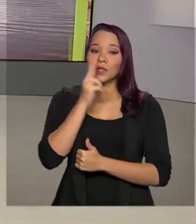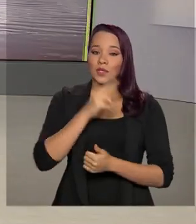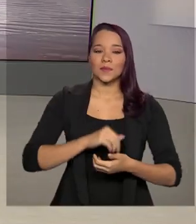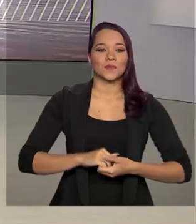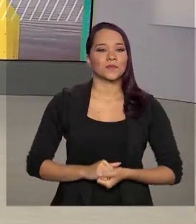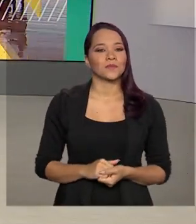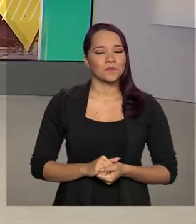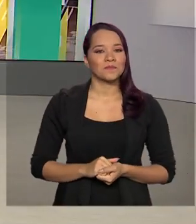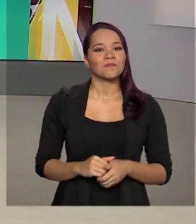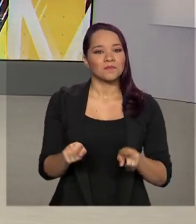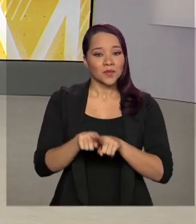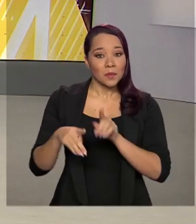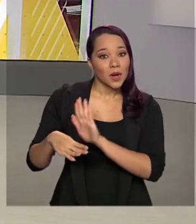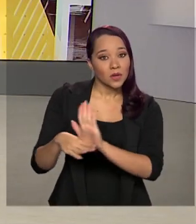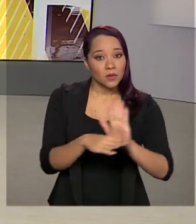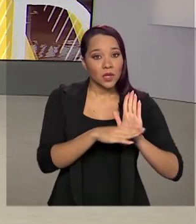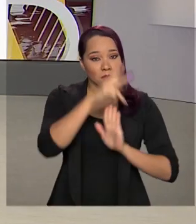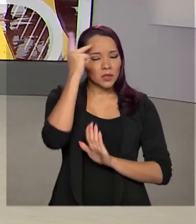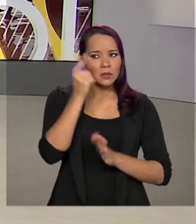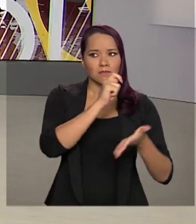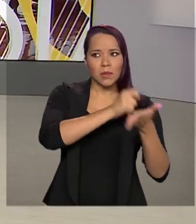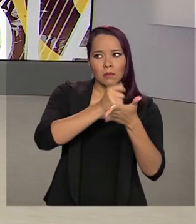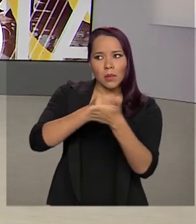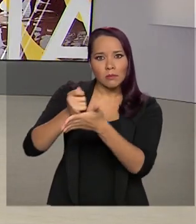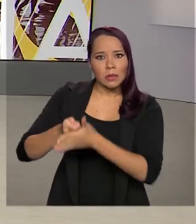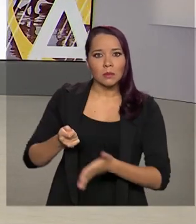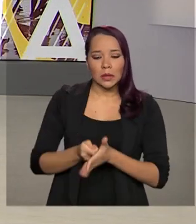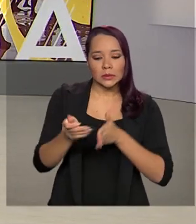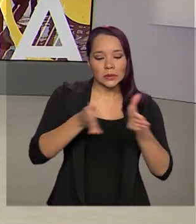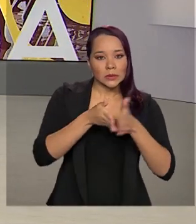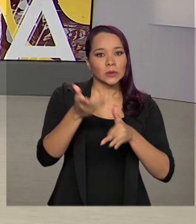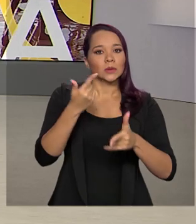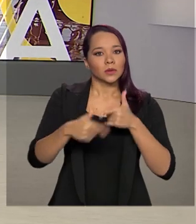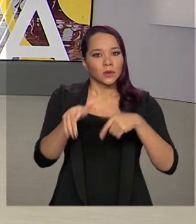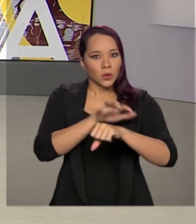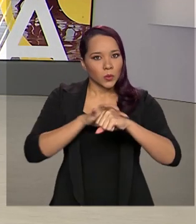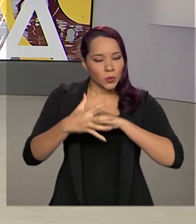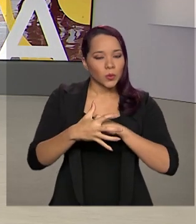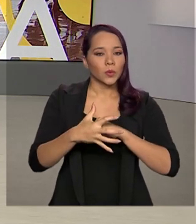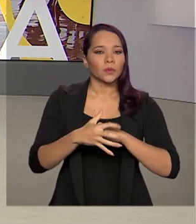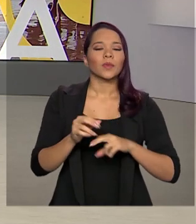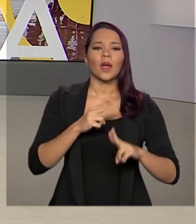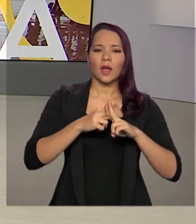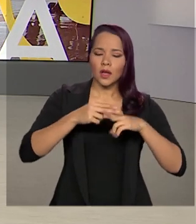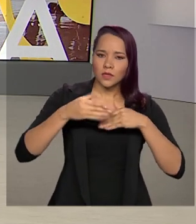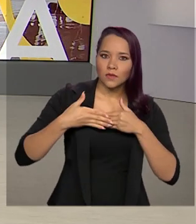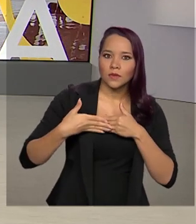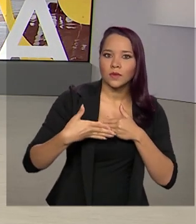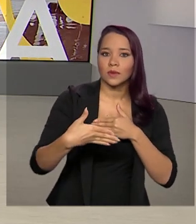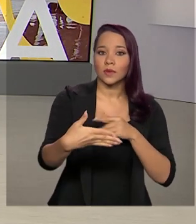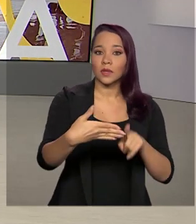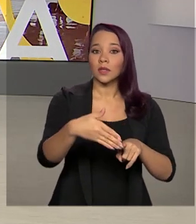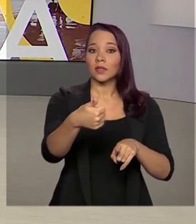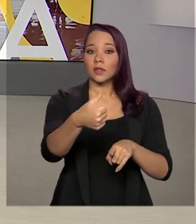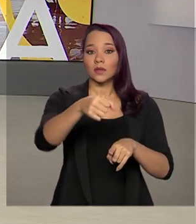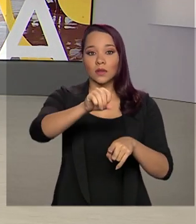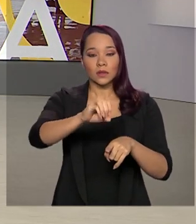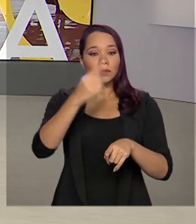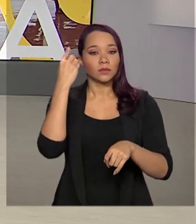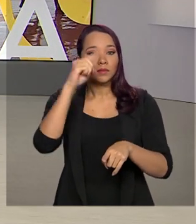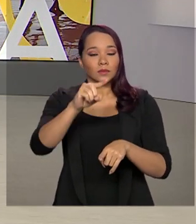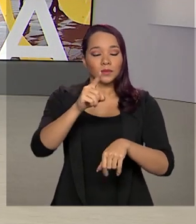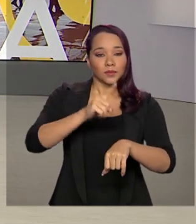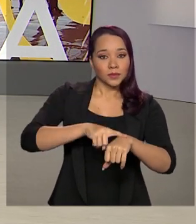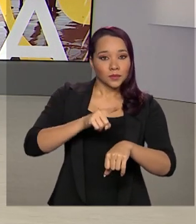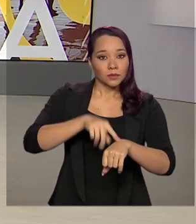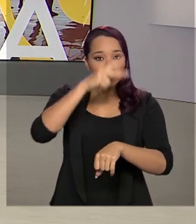E para ajudar quem tem conta a pagar nesse momento de crise, a Caixa vai ampliar para 180 dias o prazo